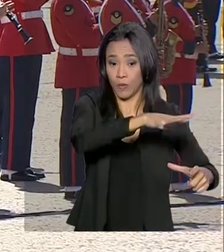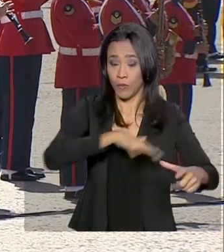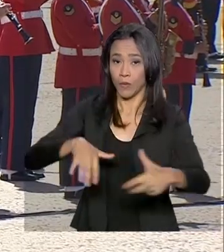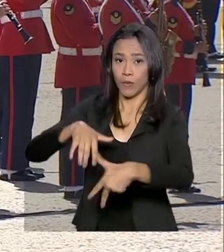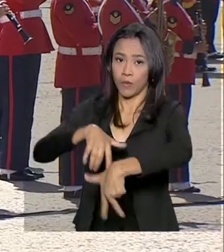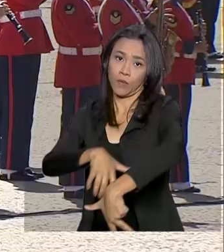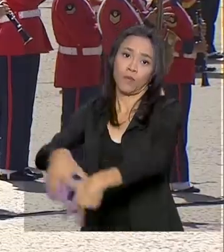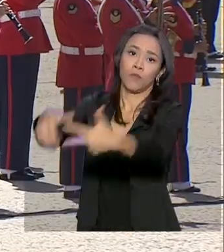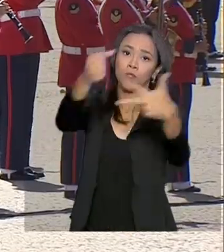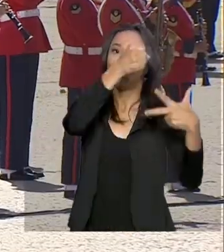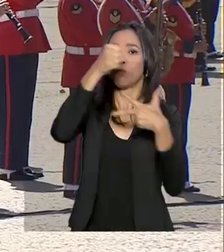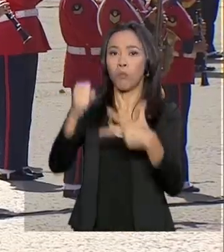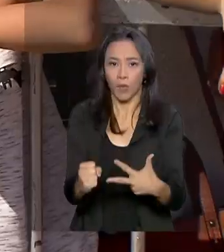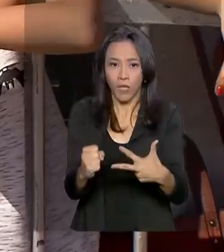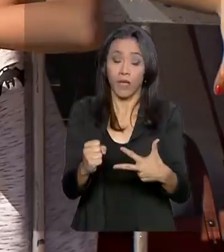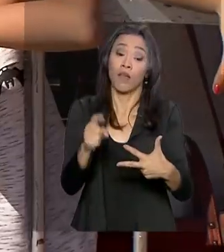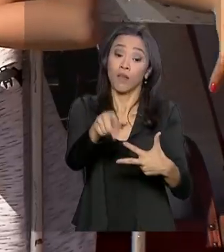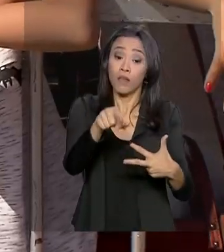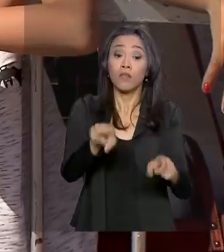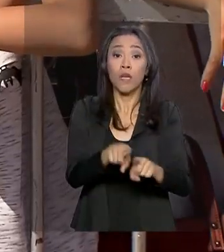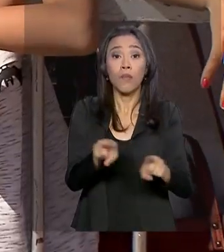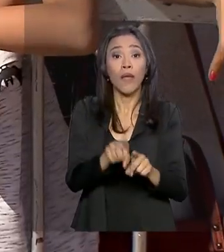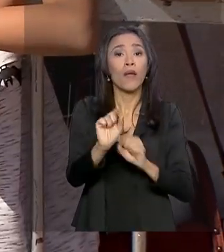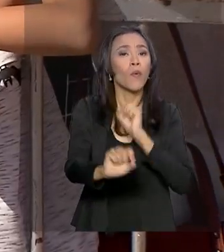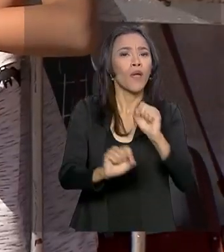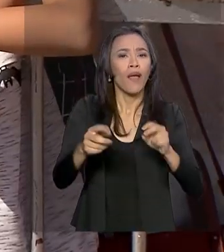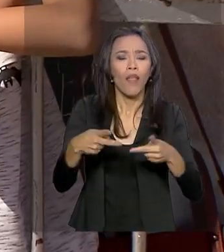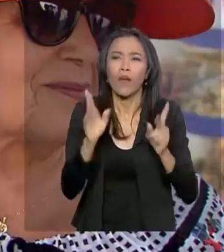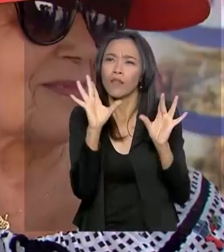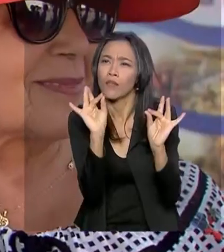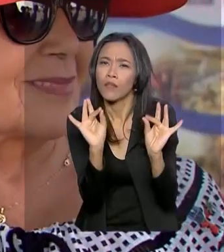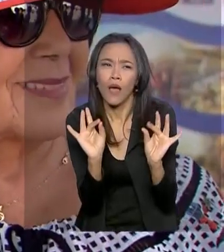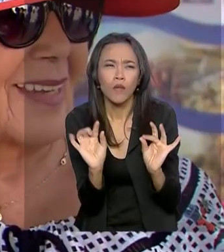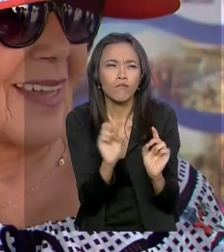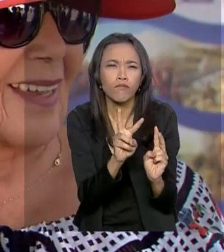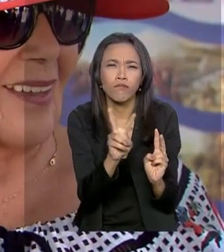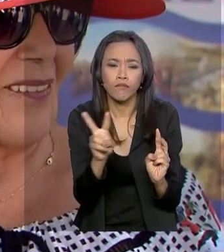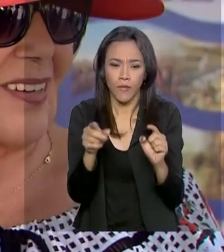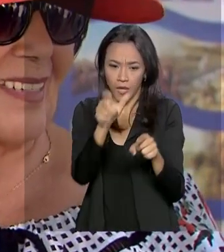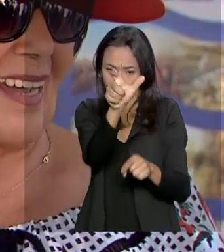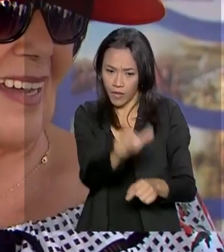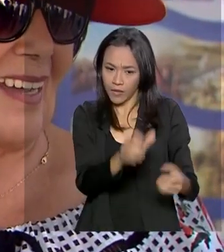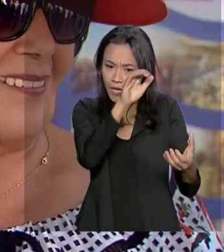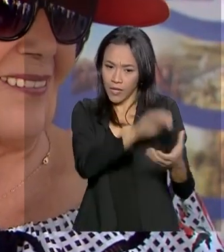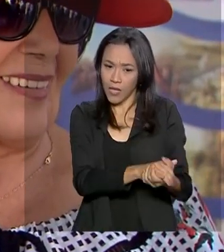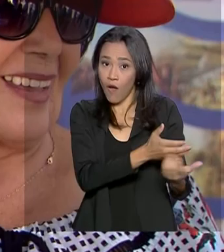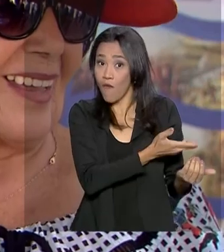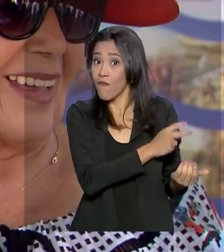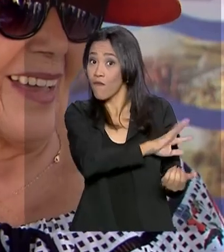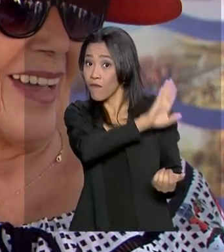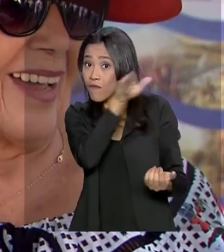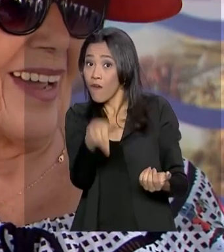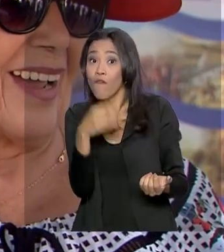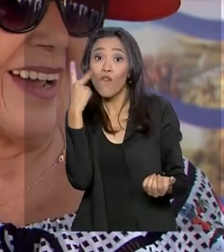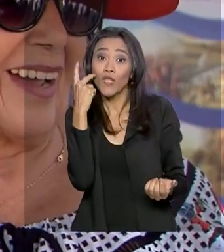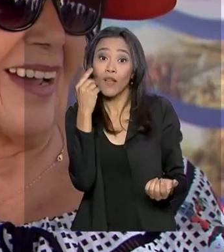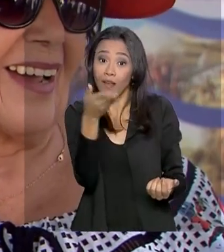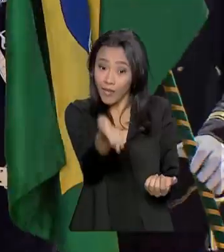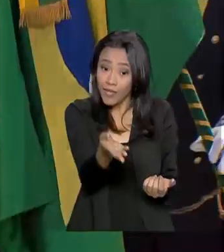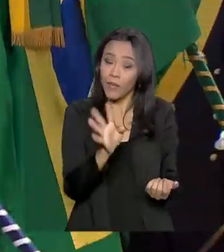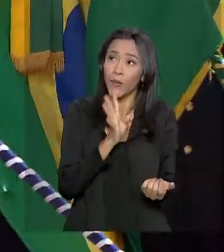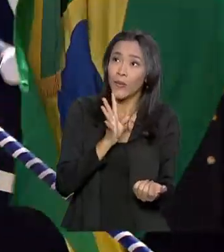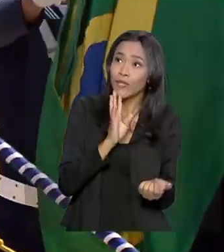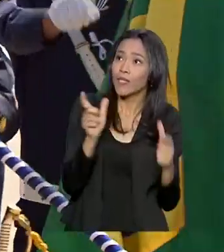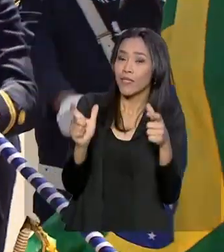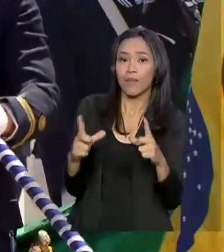direito de levar para casa o registro de cada detalhe. Este casal veio de Fortaleza para conhecer a capital